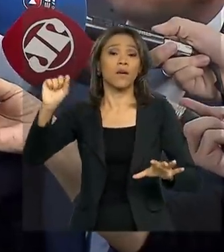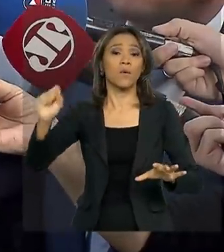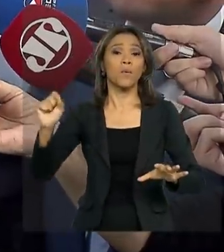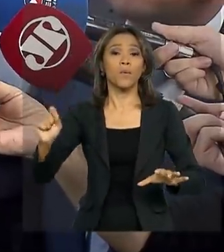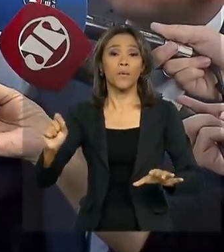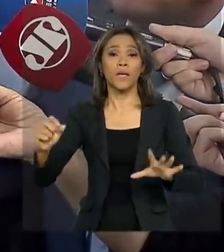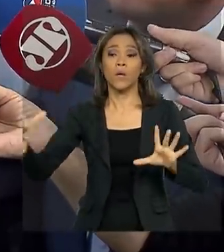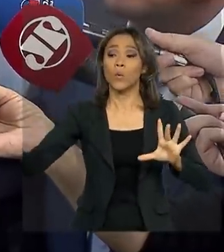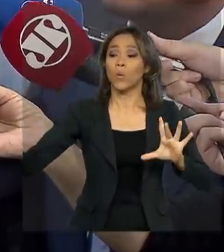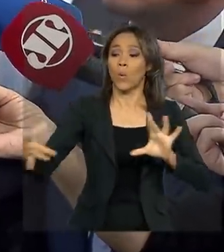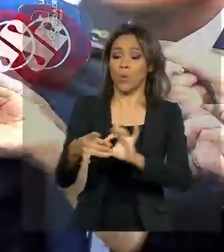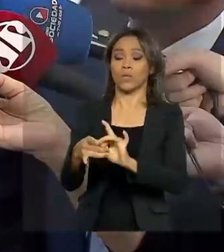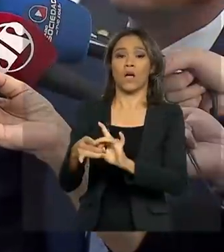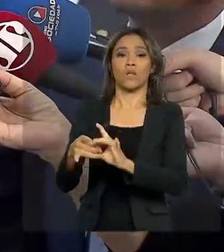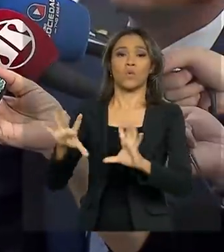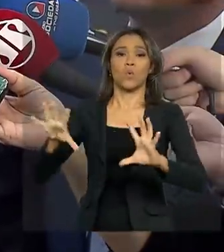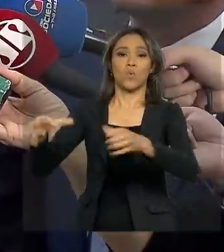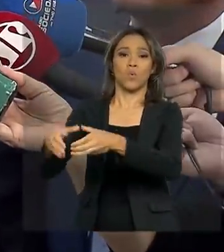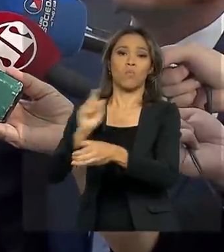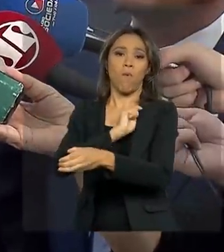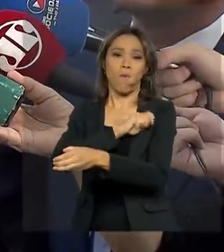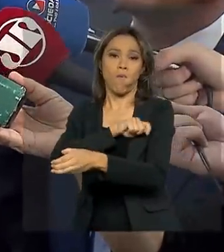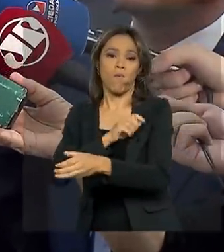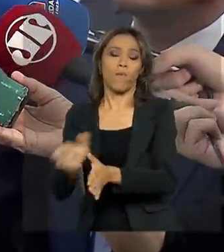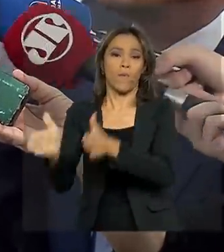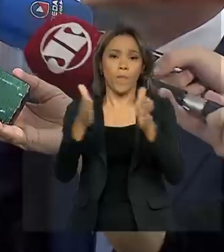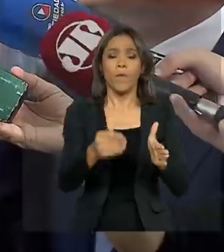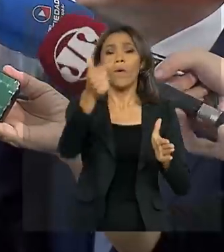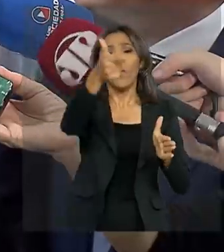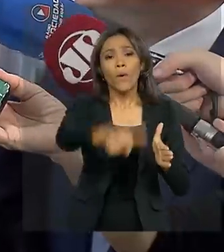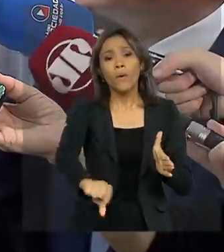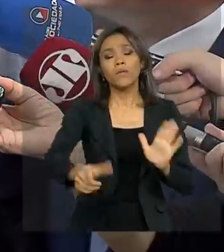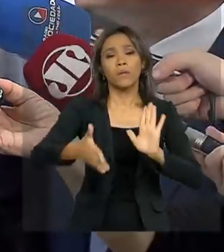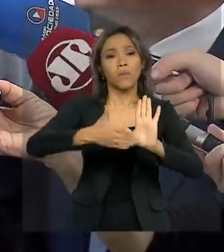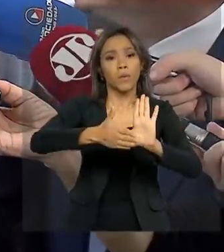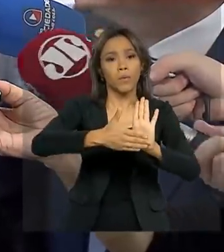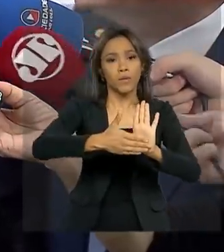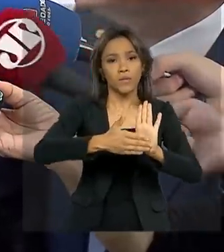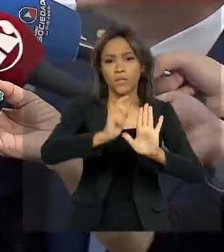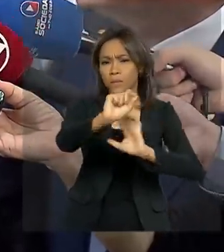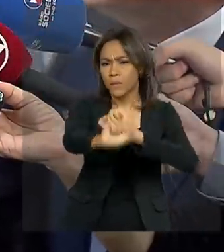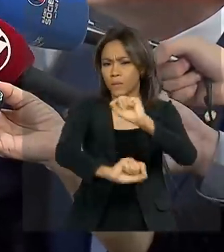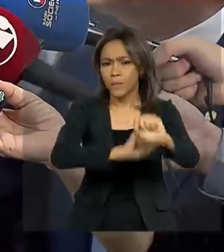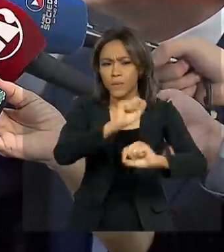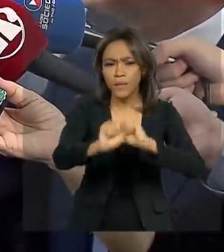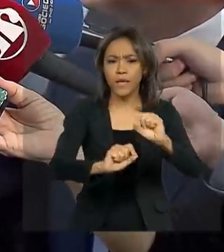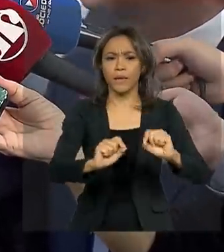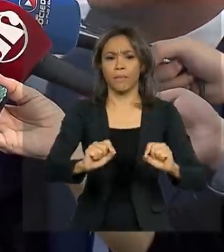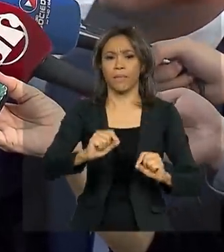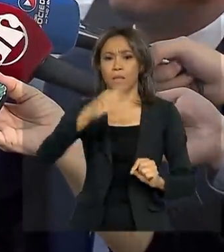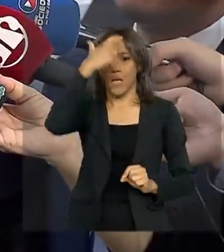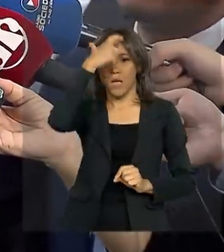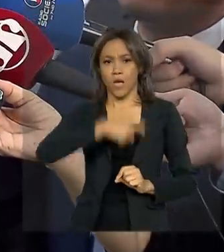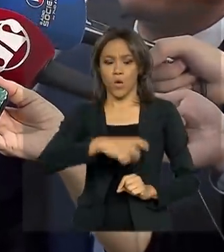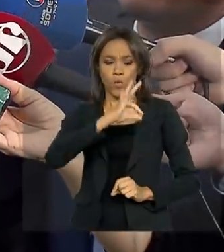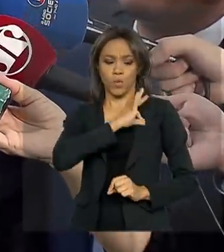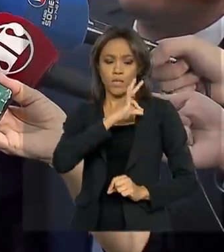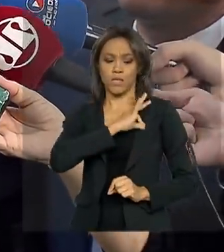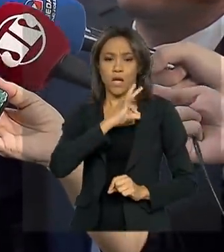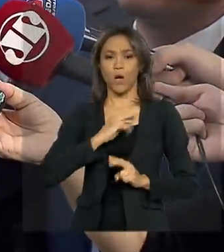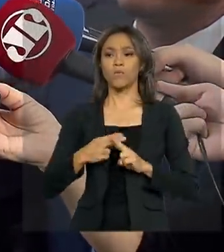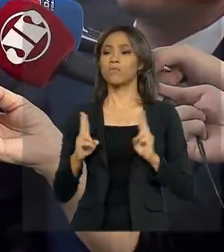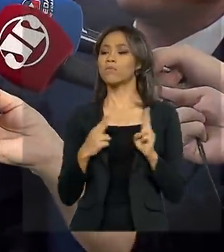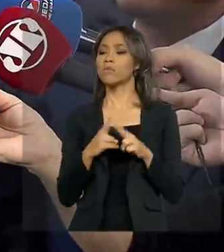do vínculo com a organização criminosa. Outra proposta sobre os agentes encobertos, que o agente policial disfarçado,